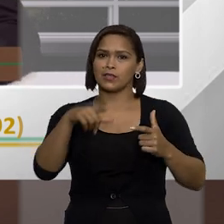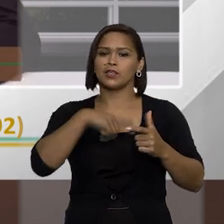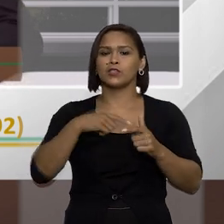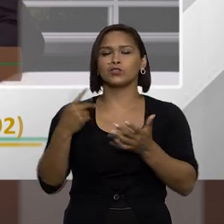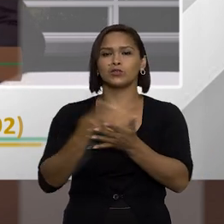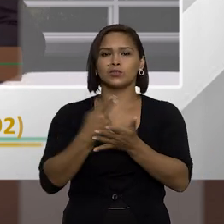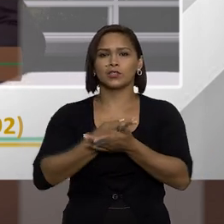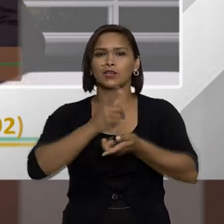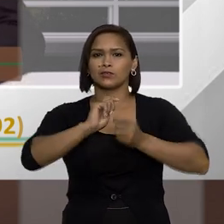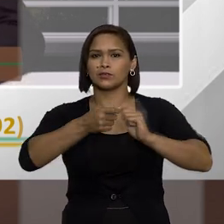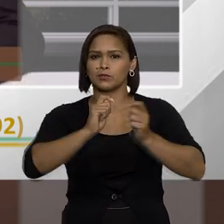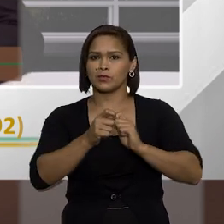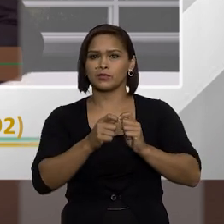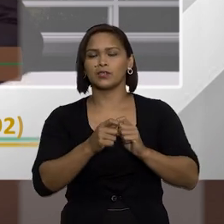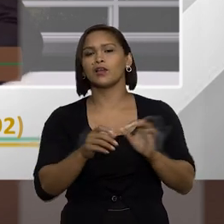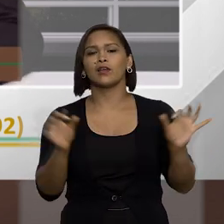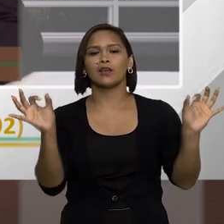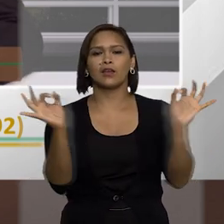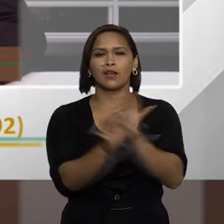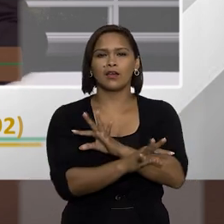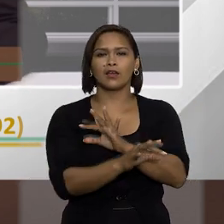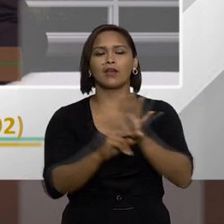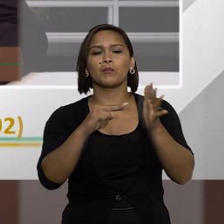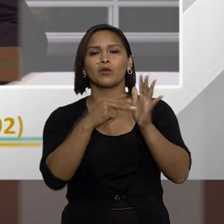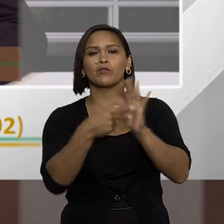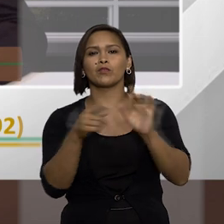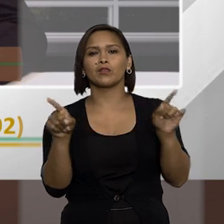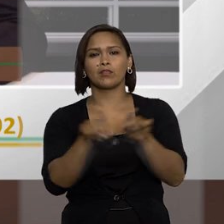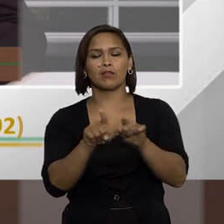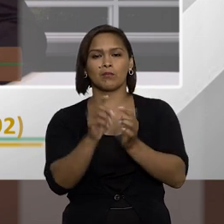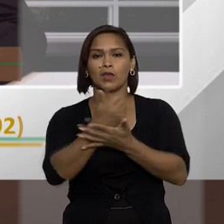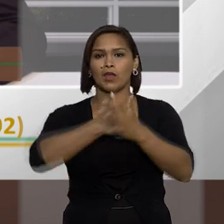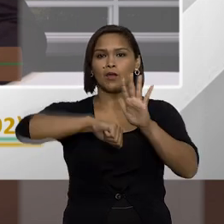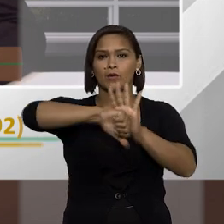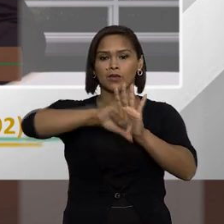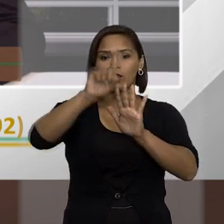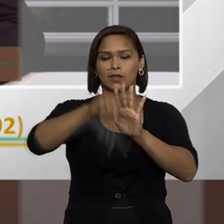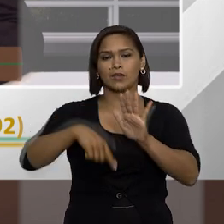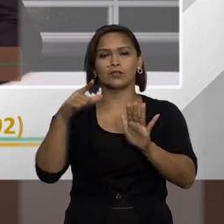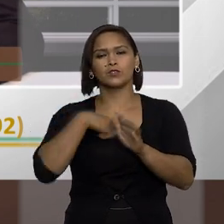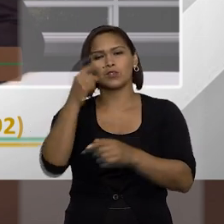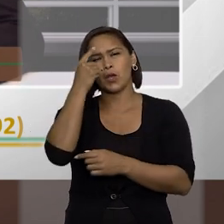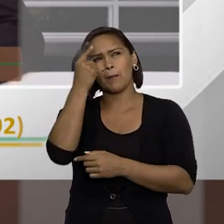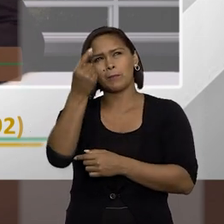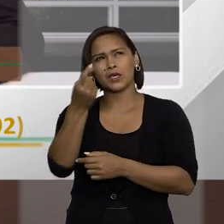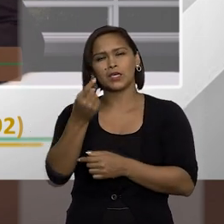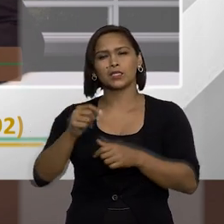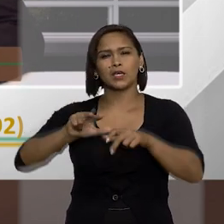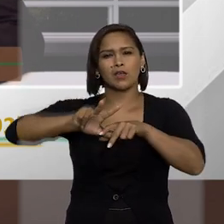dos atos de improbidade acabem configurando também um crime ainda mais quando a gente pensa em enriquecimento ilícito